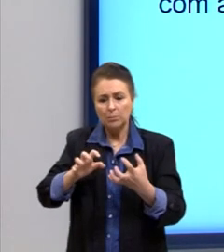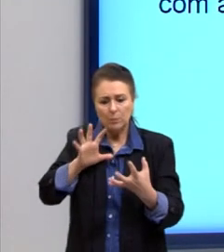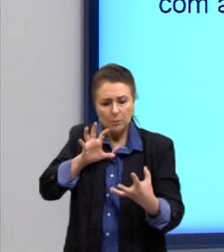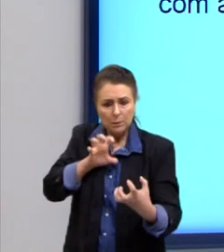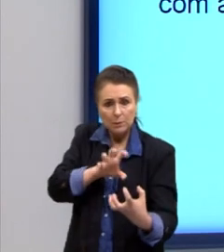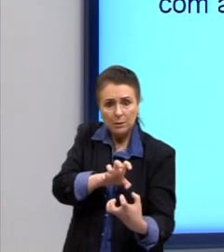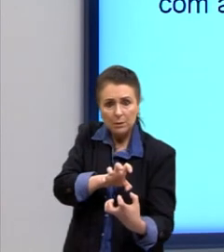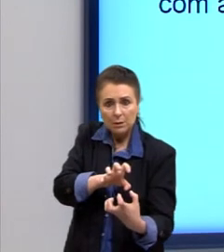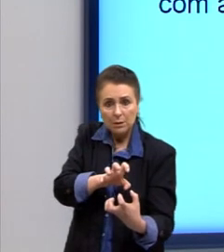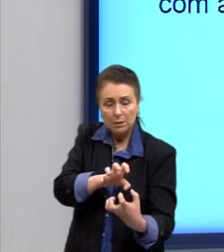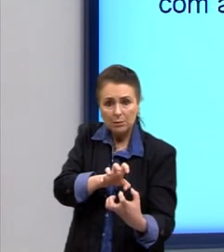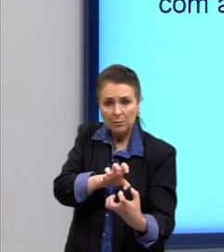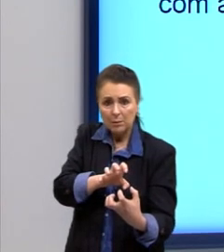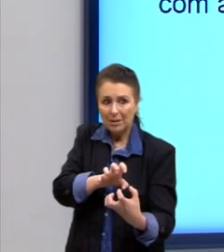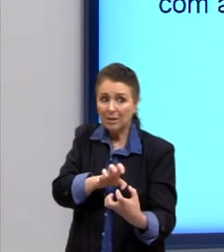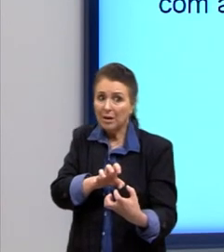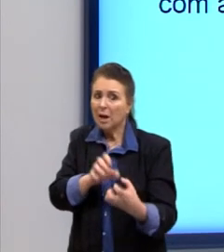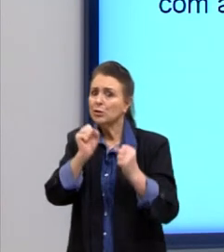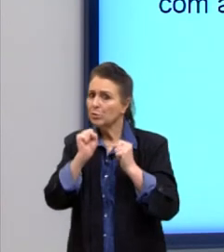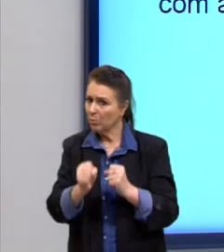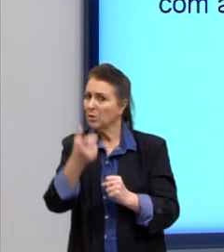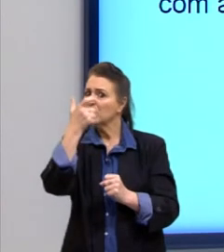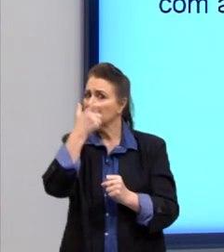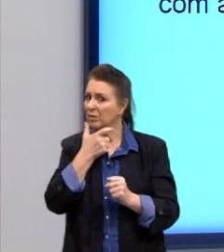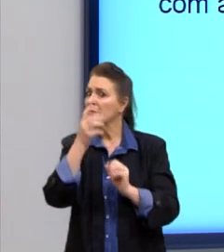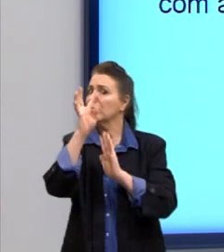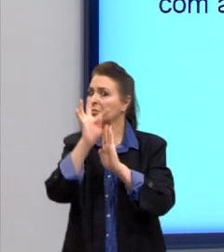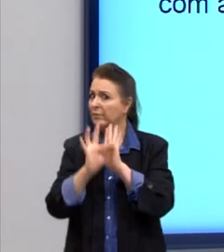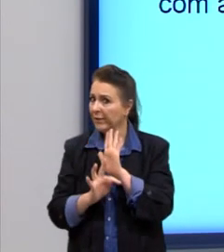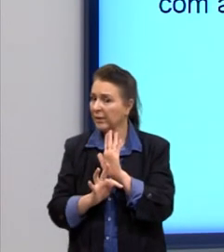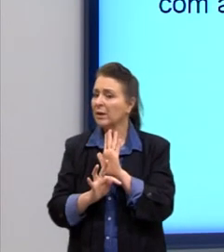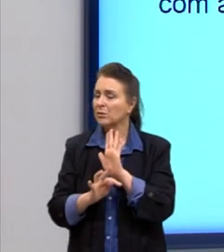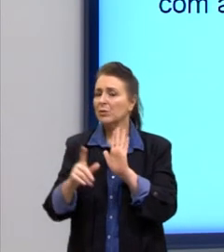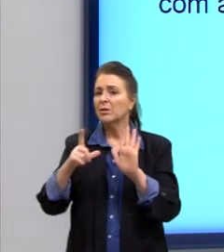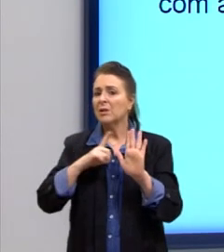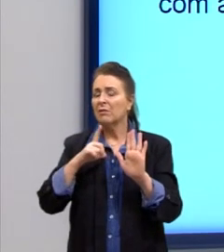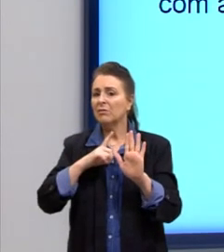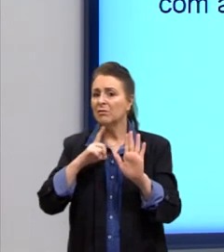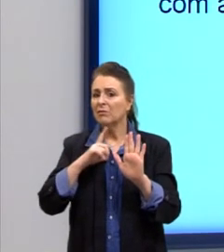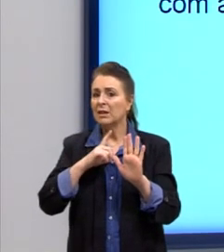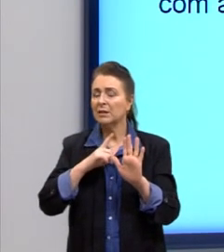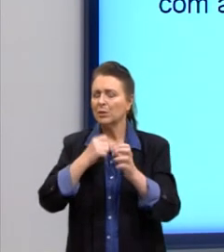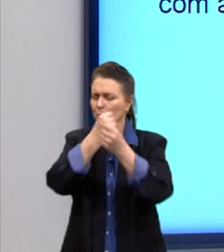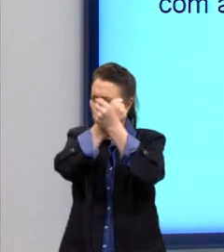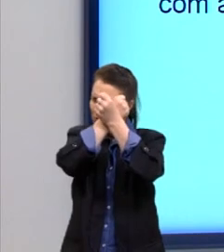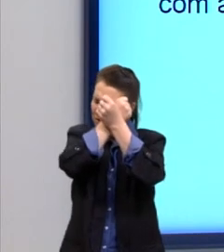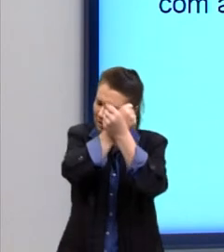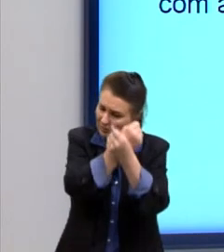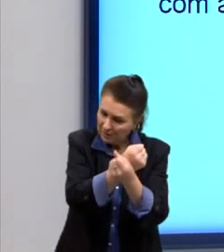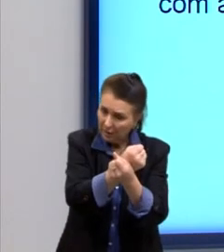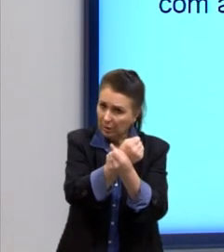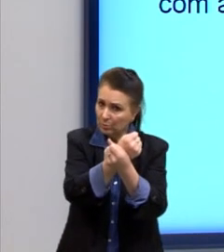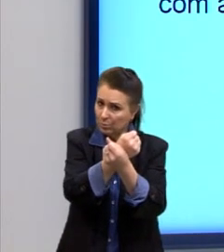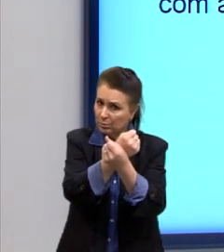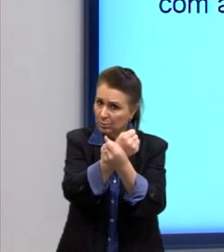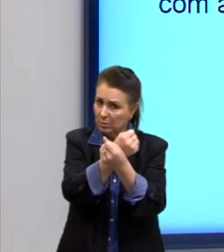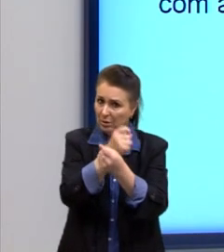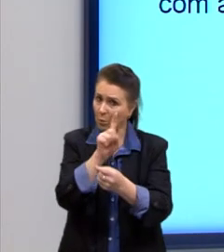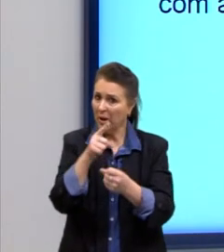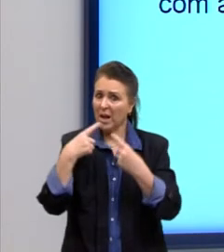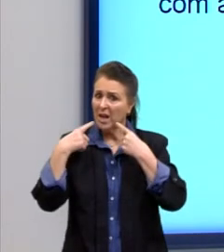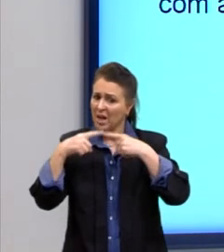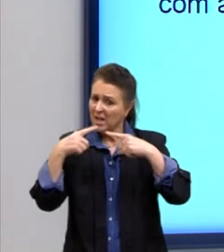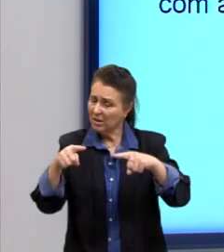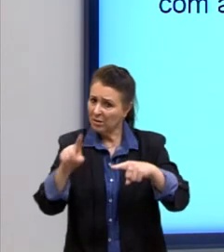pega-ratão, de achar que o texto está falando da agência dos escravizados. Mas não são eles que estão reclamando, são os